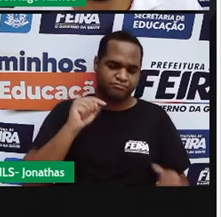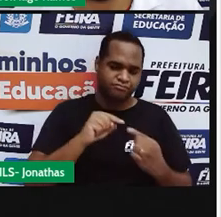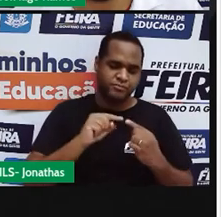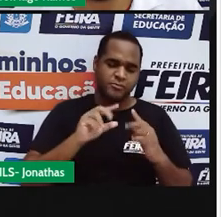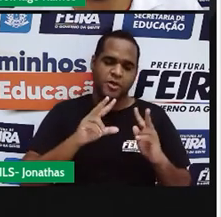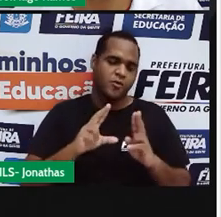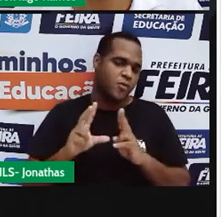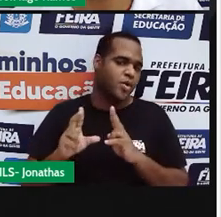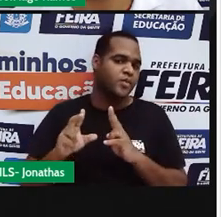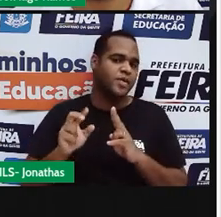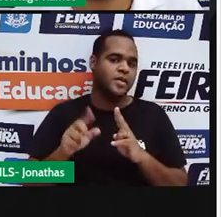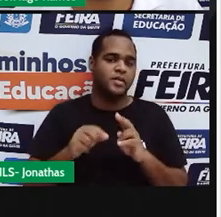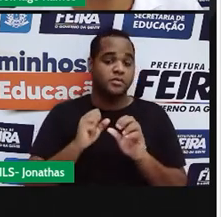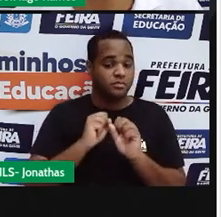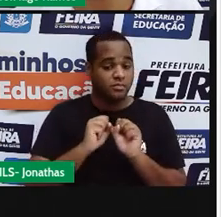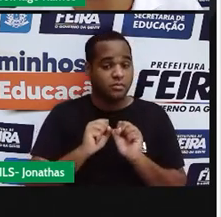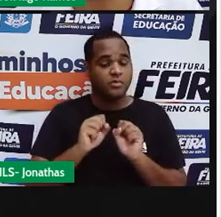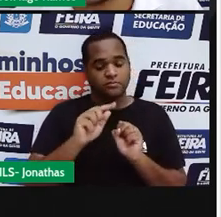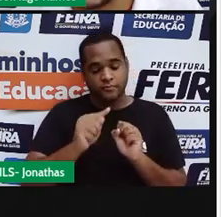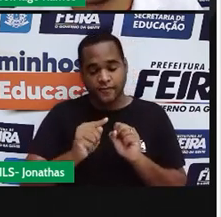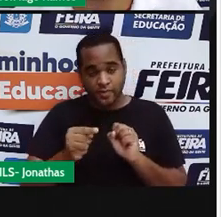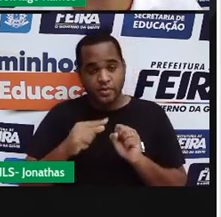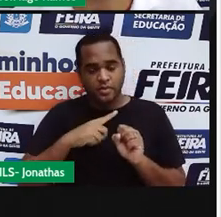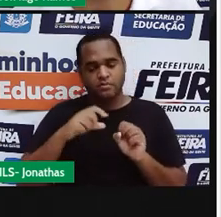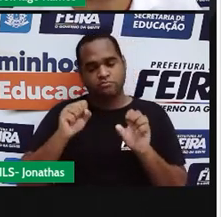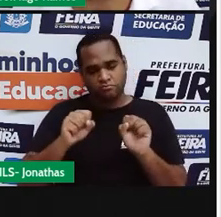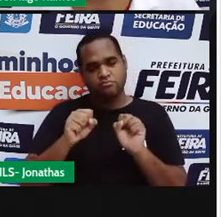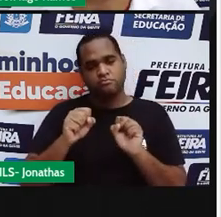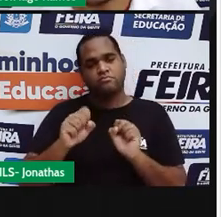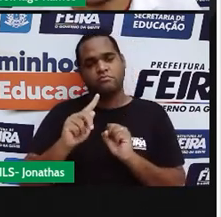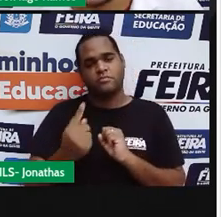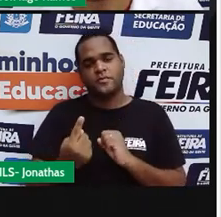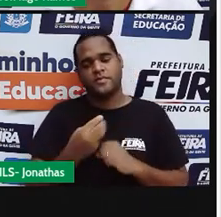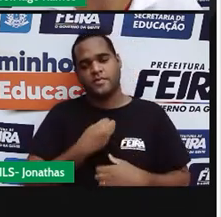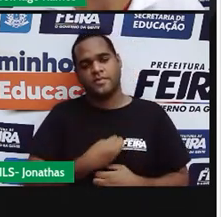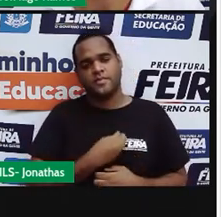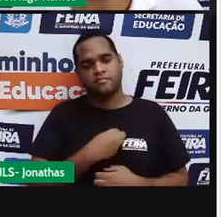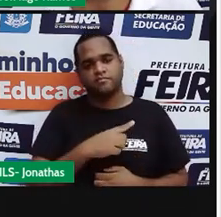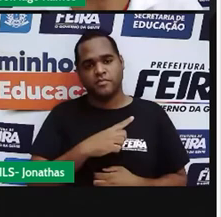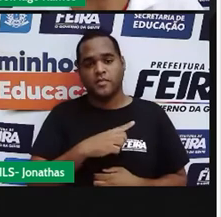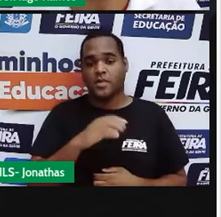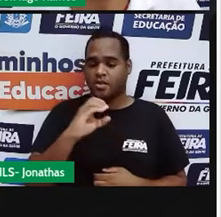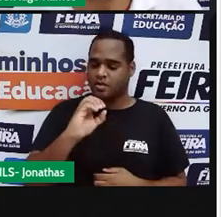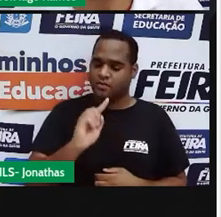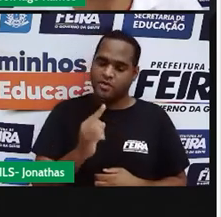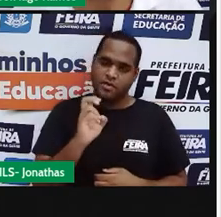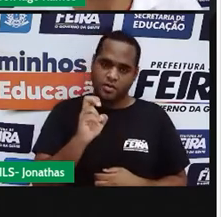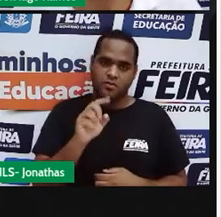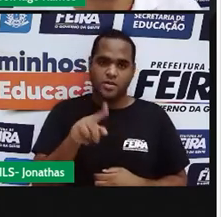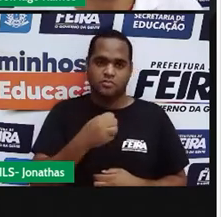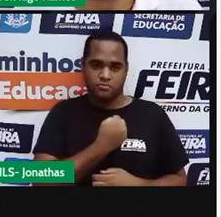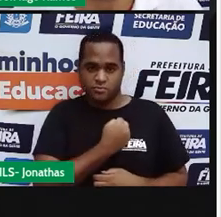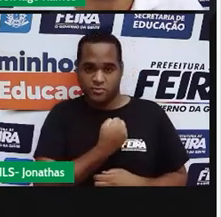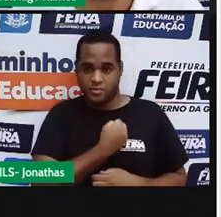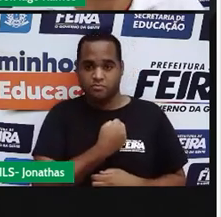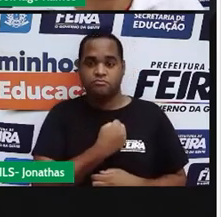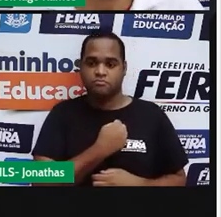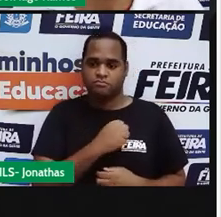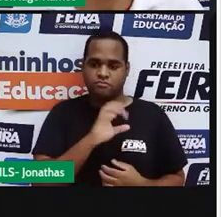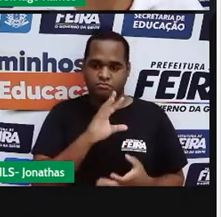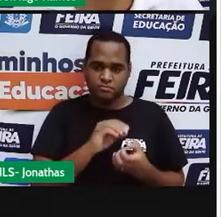ter vírgula na verdade ele tem vírgula tá então zero vírgula cinco o número racional